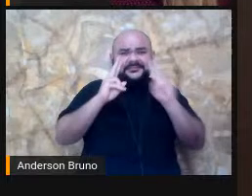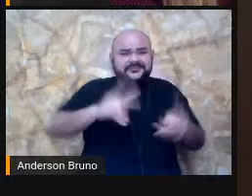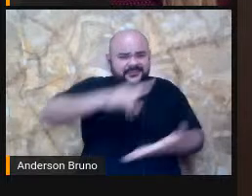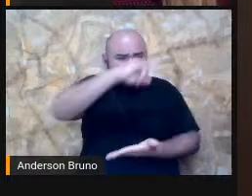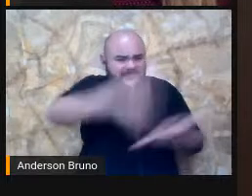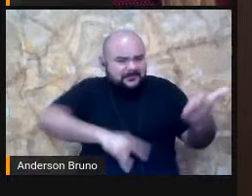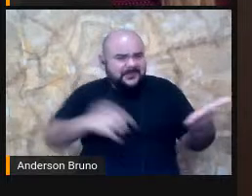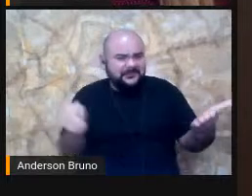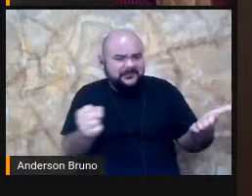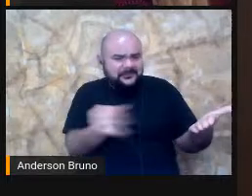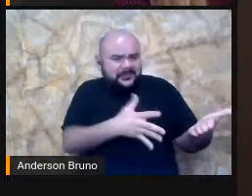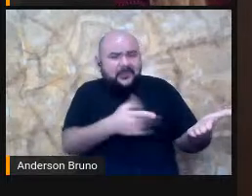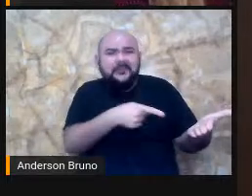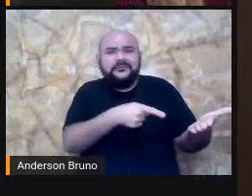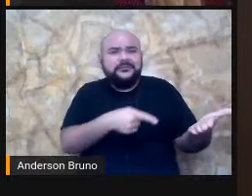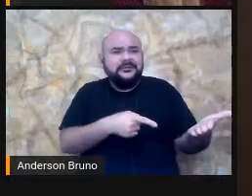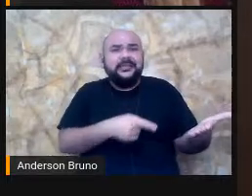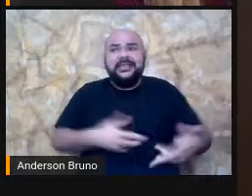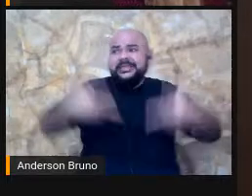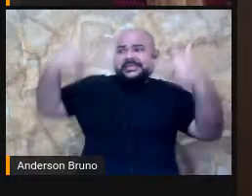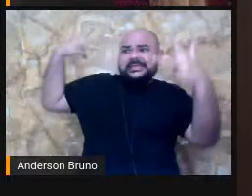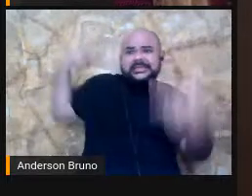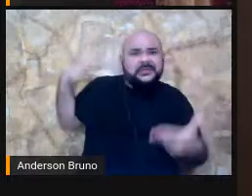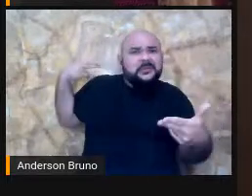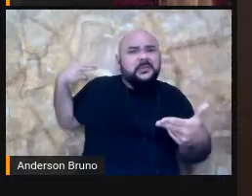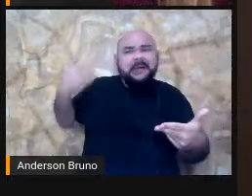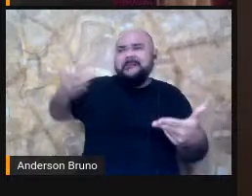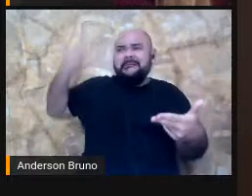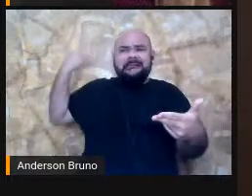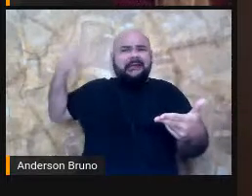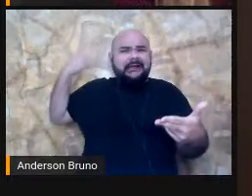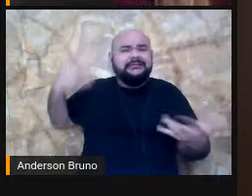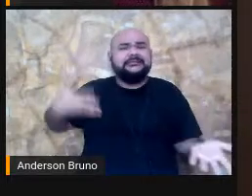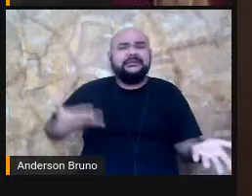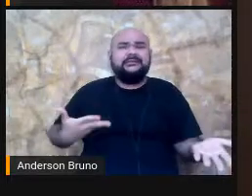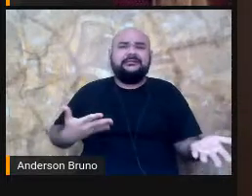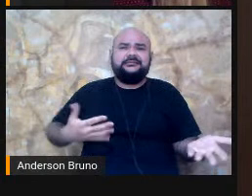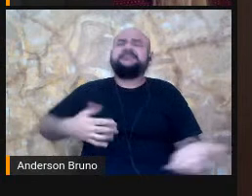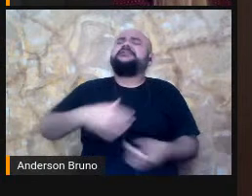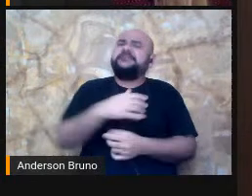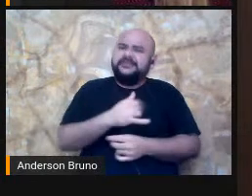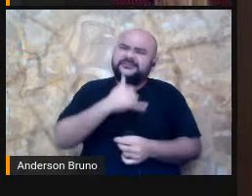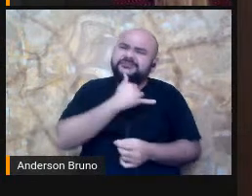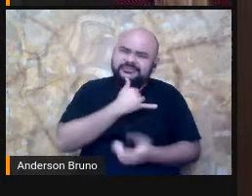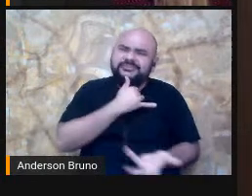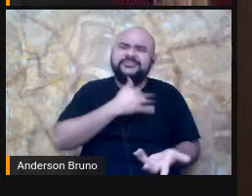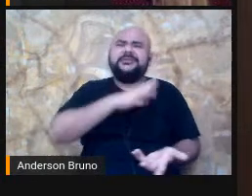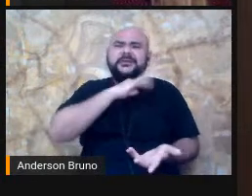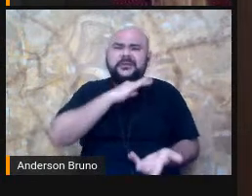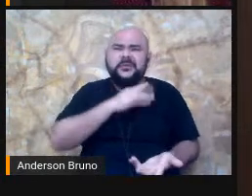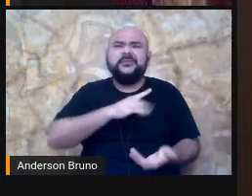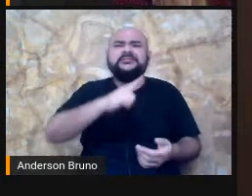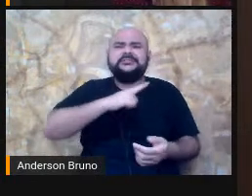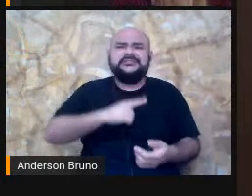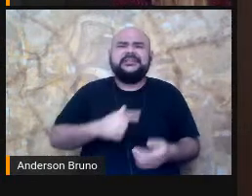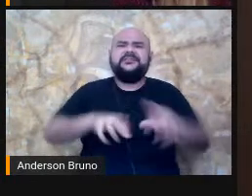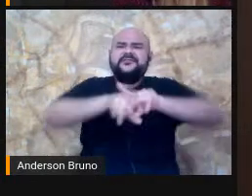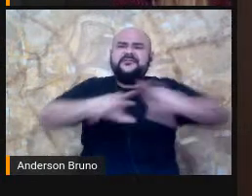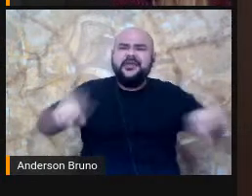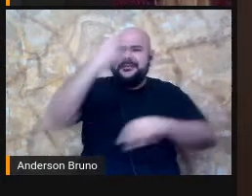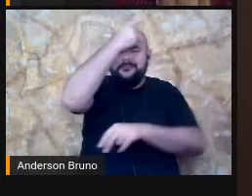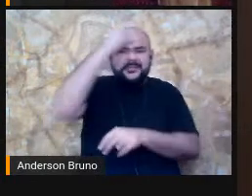parar, né? No nosso ano, no nosso século, ainda tem gente pensando dessa forma. Ainda tem gente que